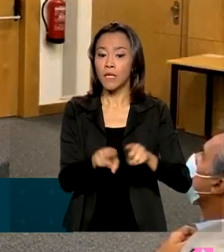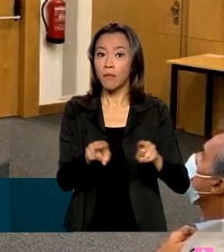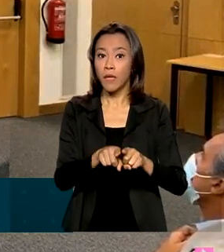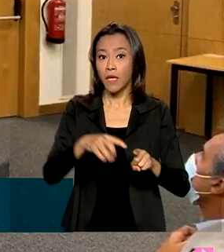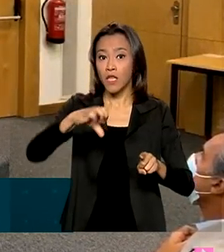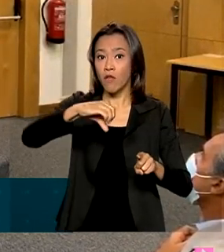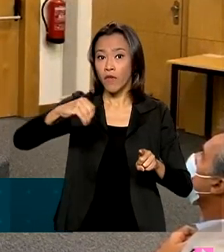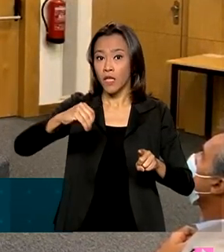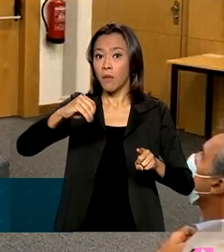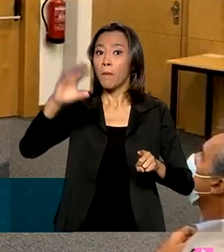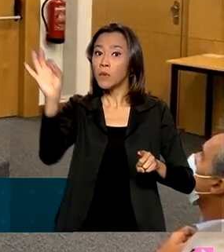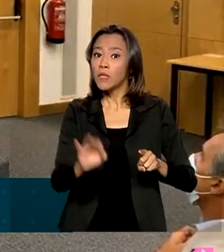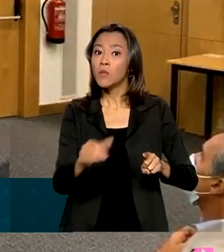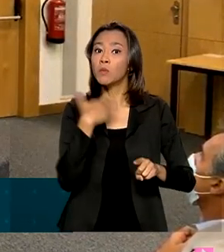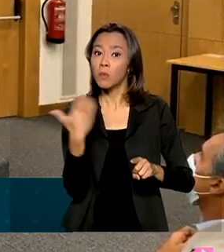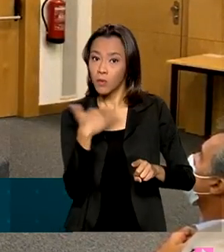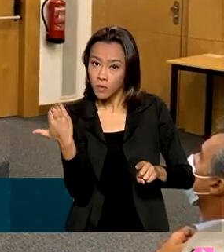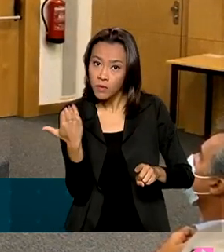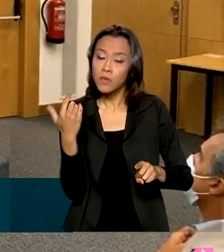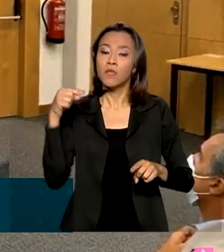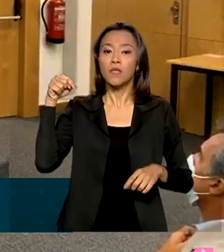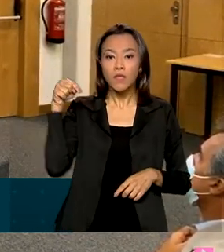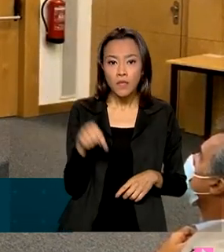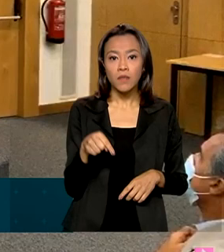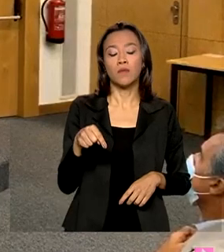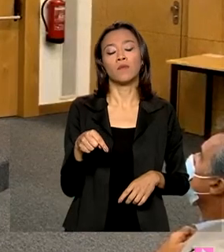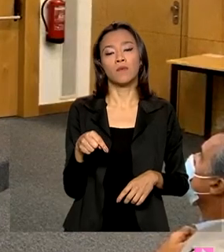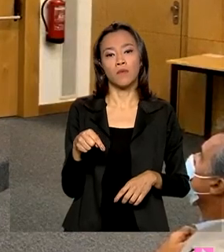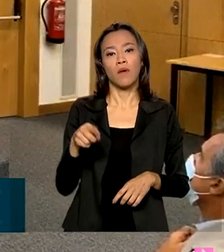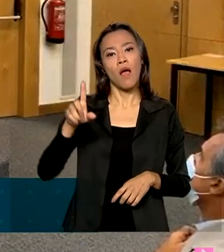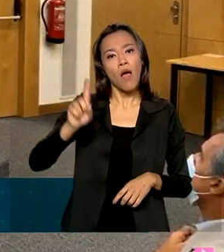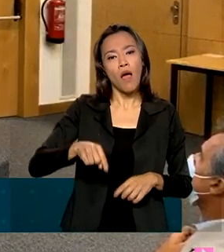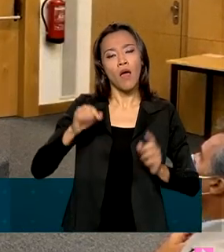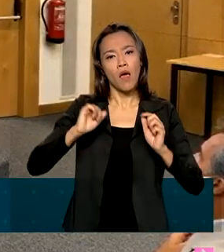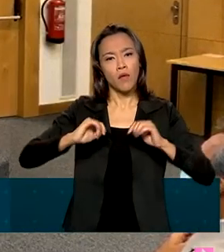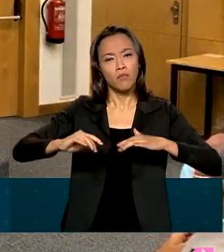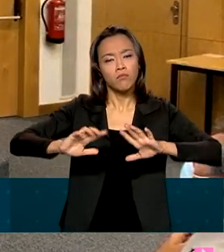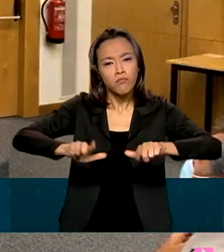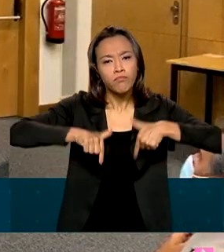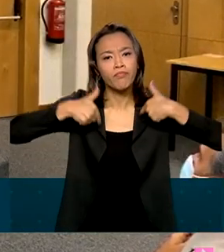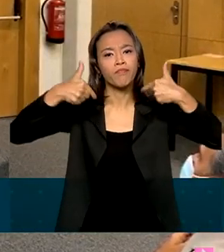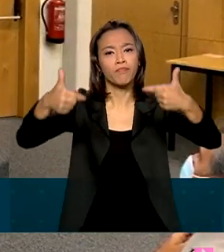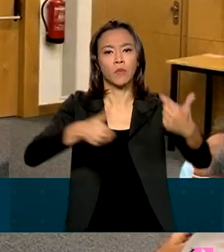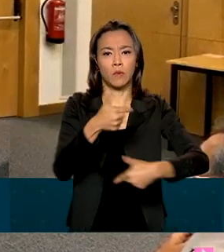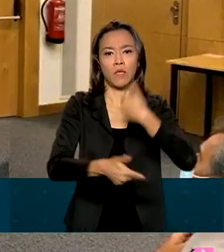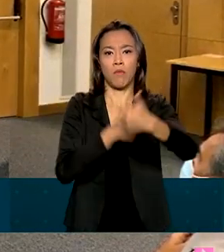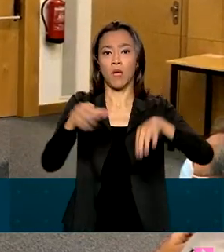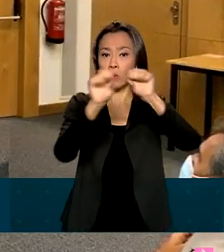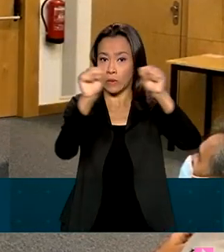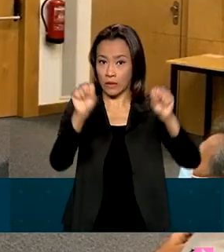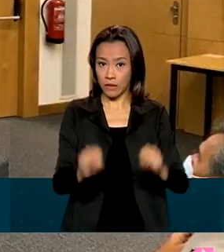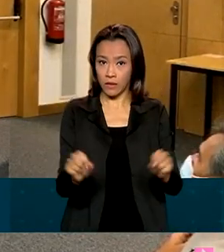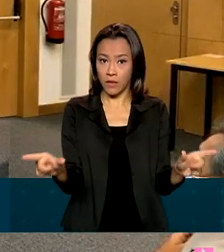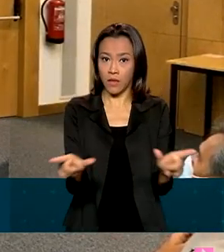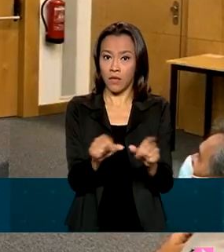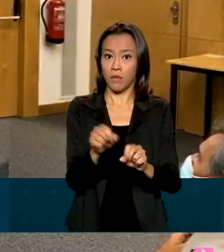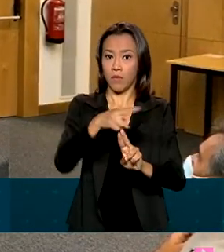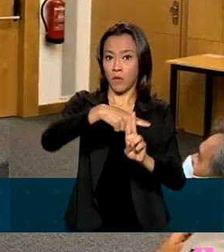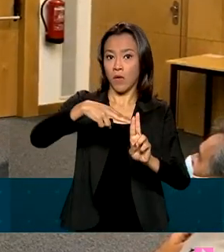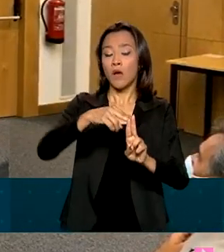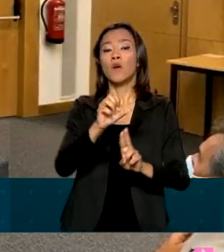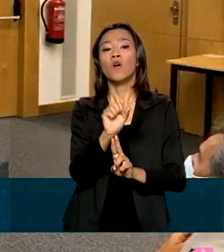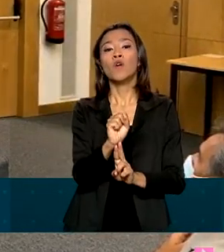óbitos. Isso não é uma ação desse ministro, é uma ação do Sistema Único de Saúde e que tem como